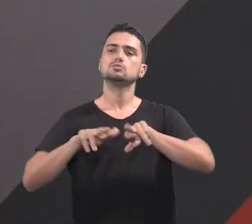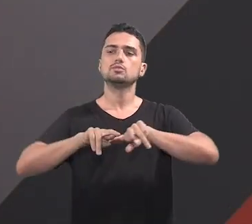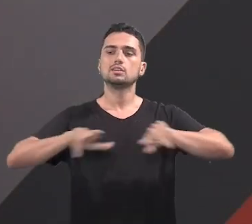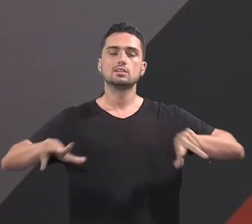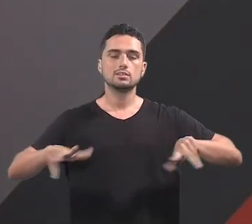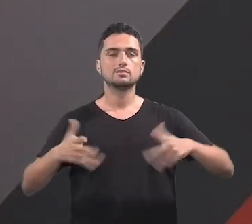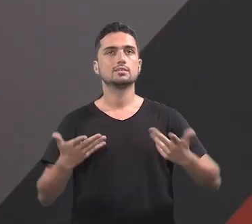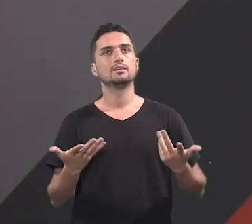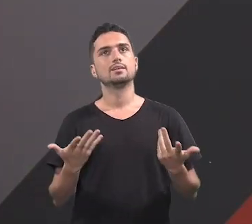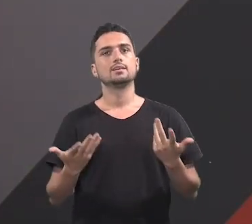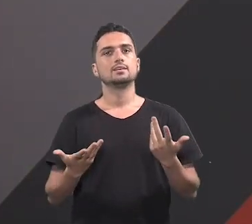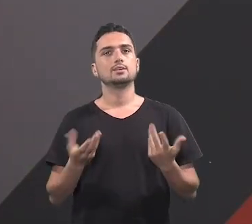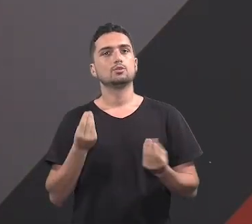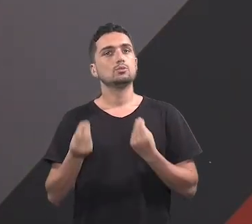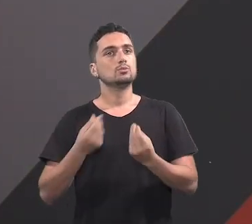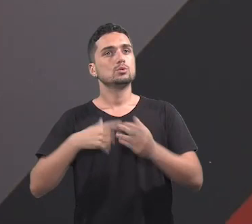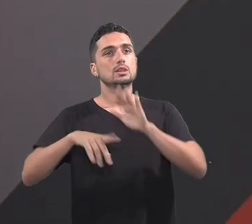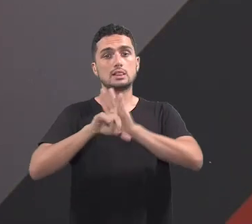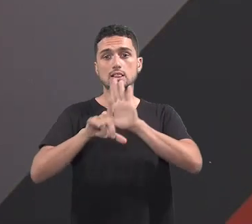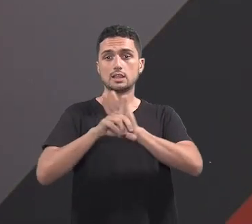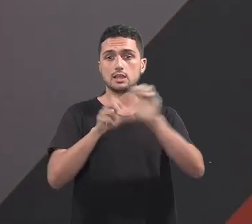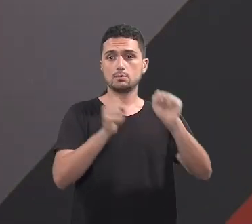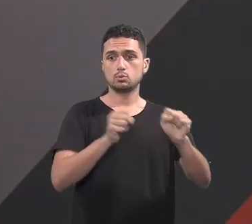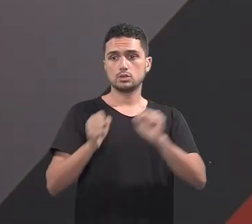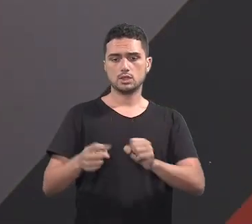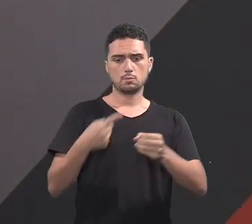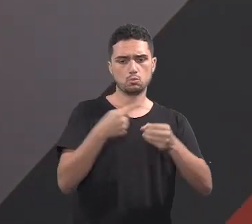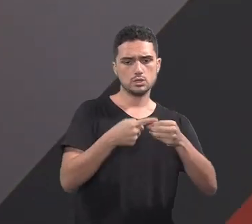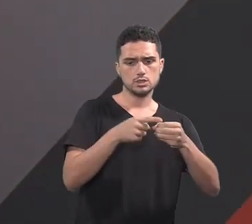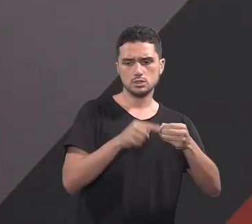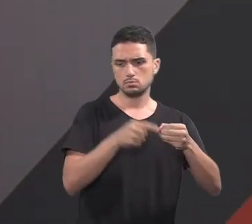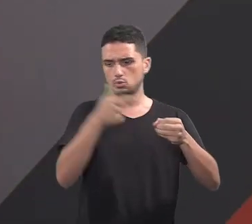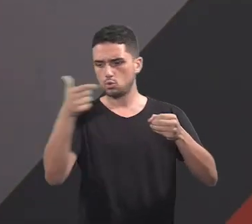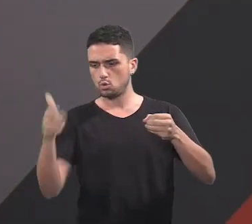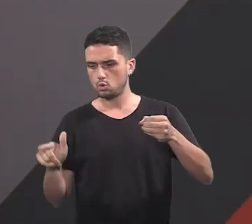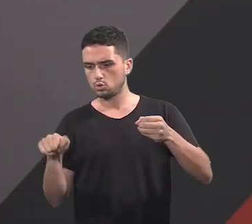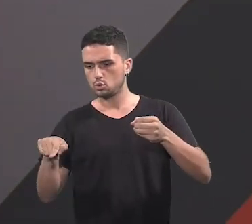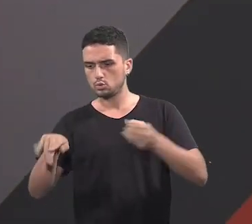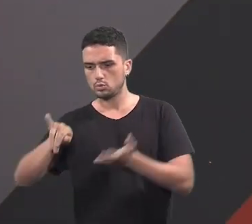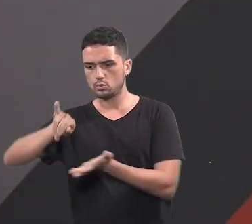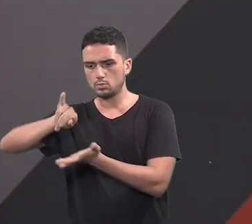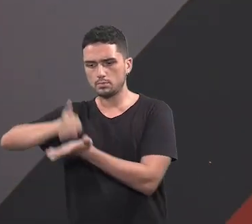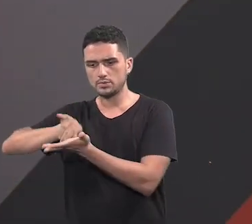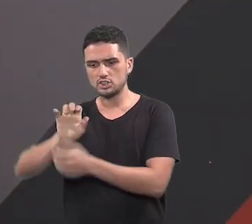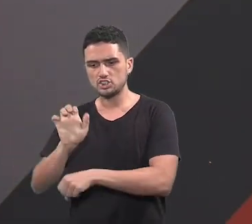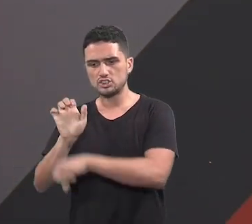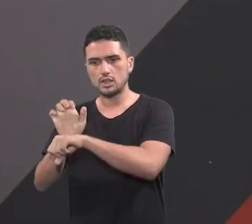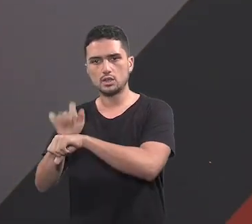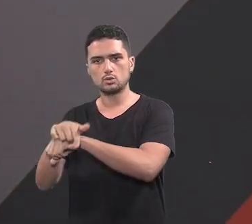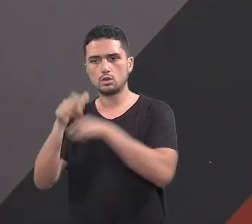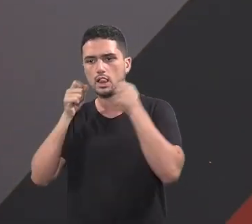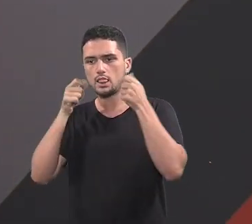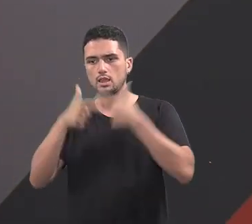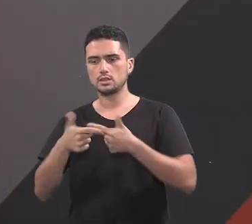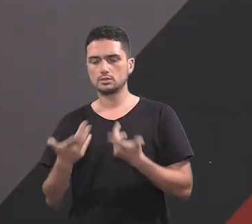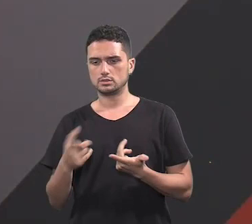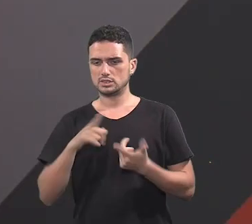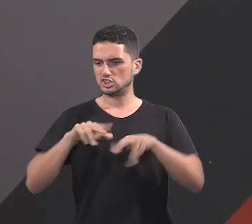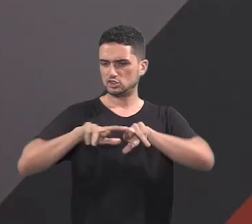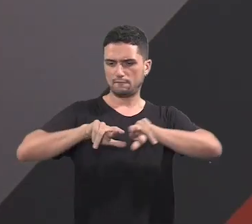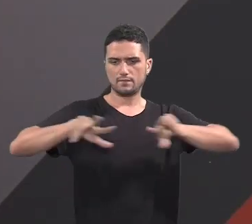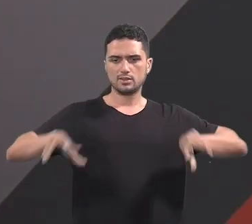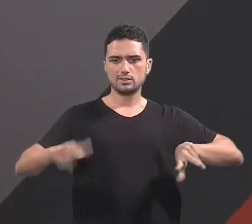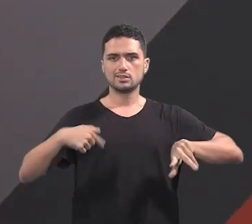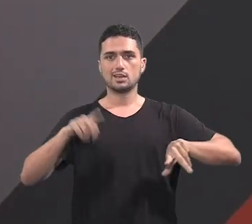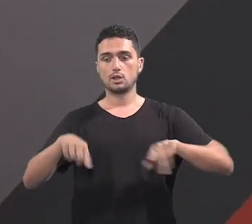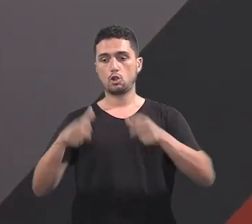diferença, né, o legislativo de um município para o legislativo estadual, né, que é a Assembleia Legislativa, o